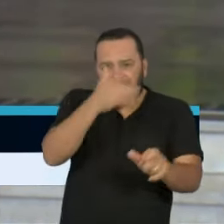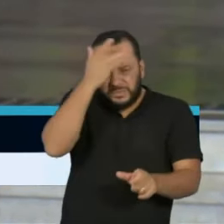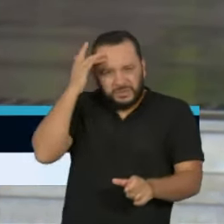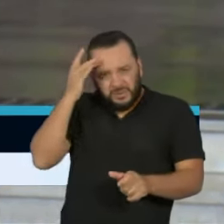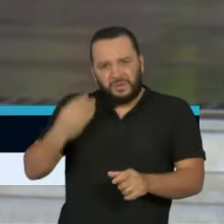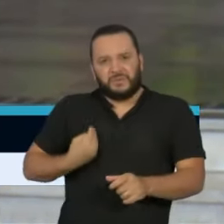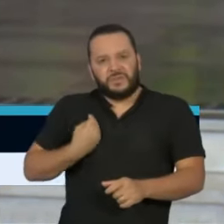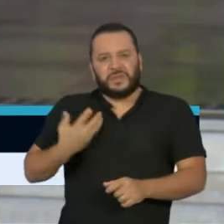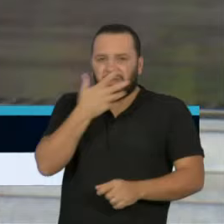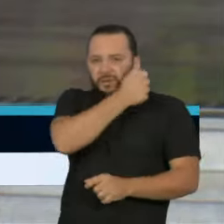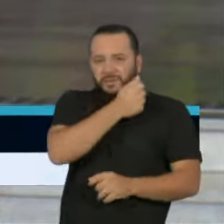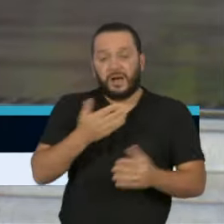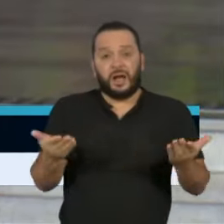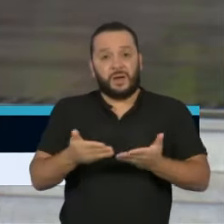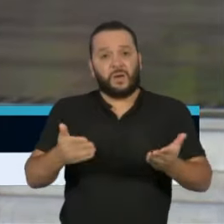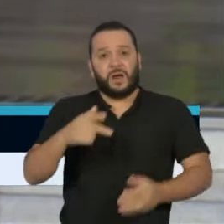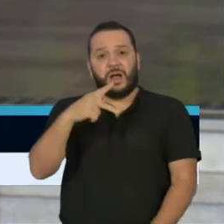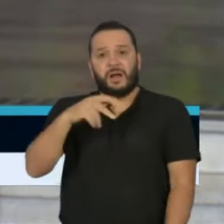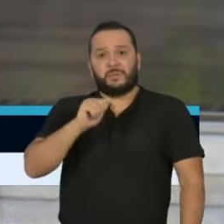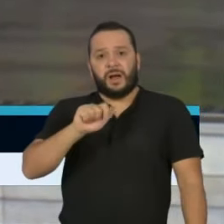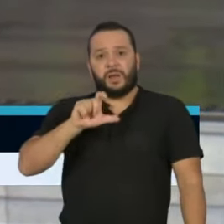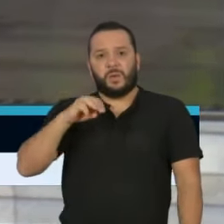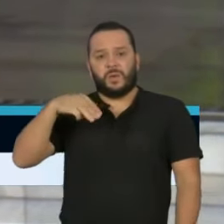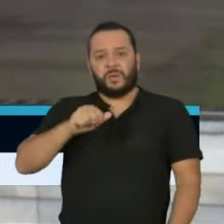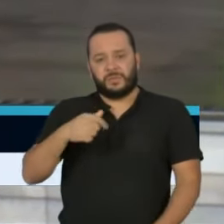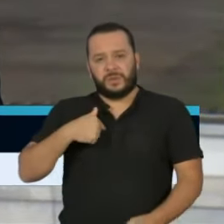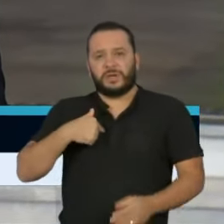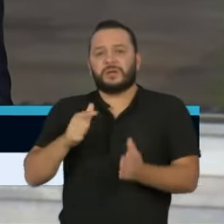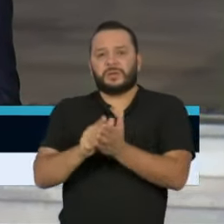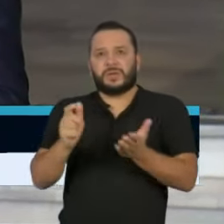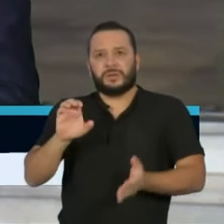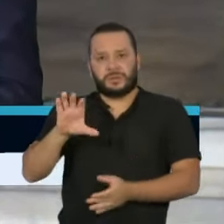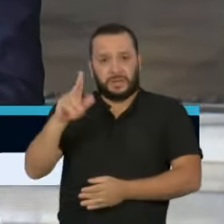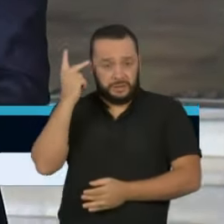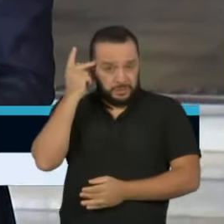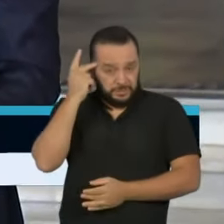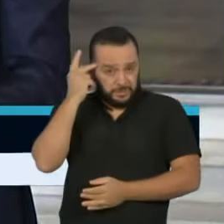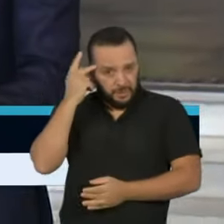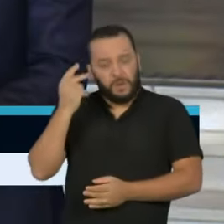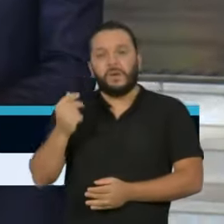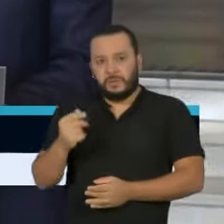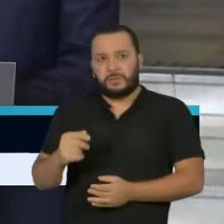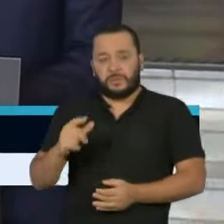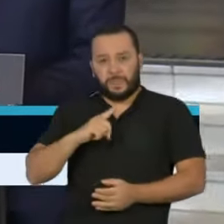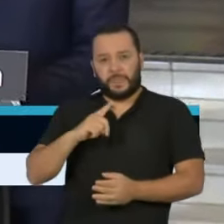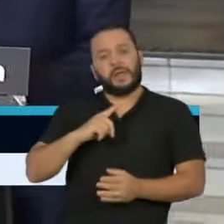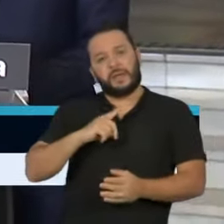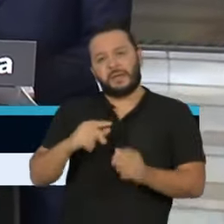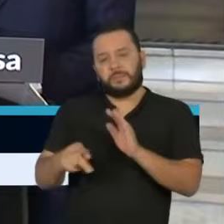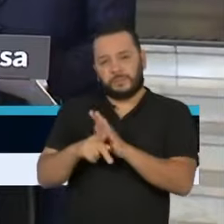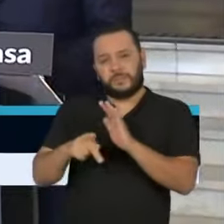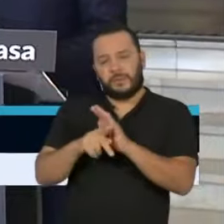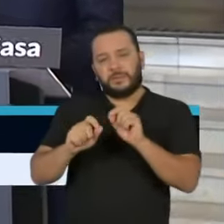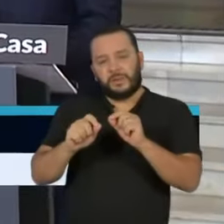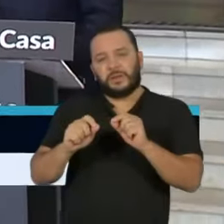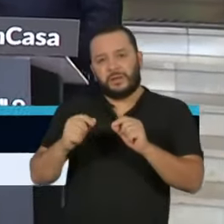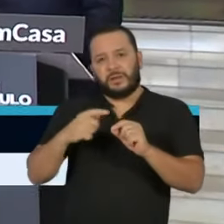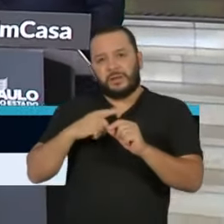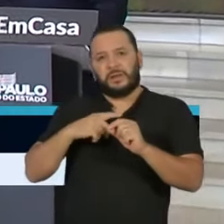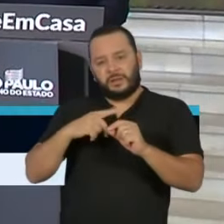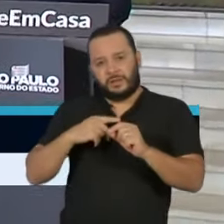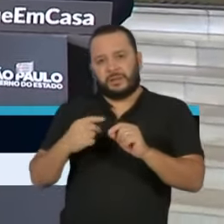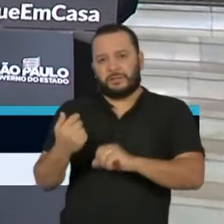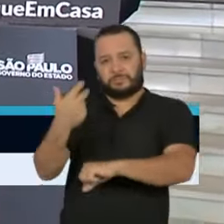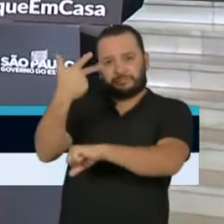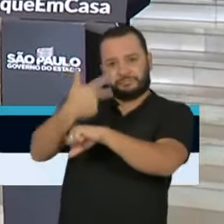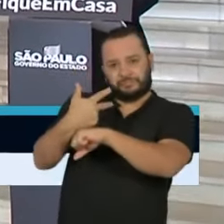Vem da Paloma Cotes, do Estado de São Paulo. Acho que a Paloma já está aqui, já estou vendo a sua imagem na tela. A Paloma é jornalista